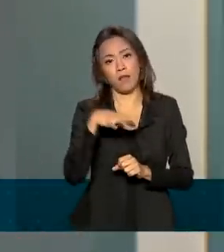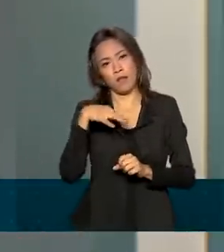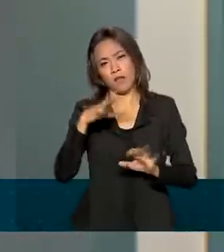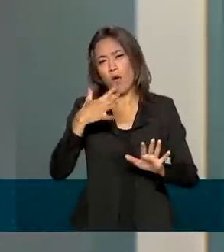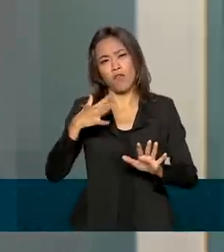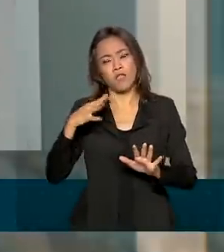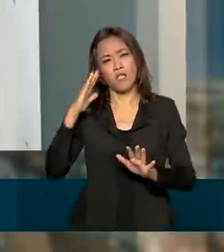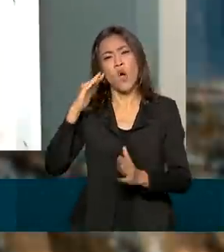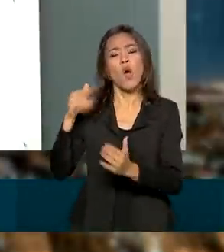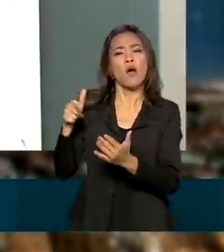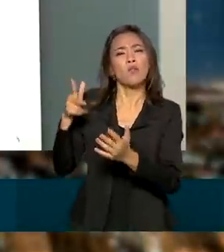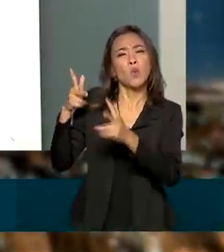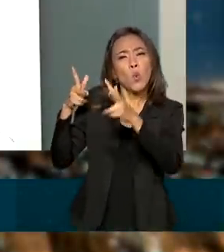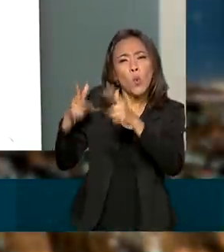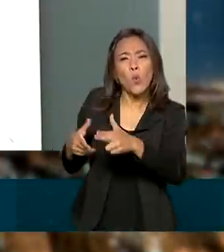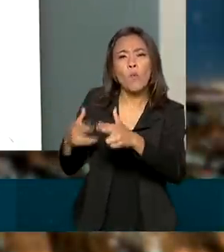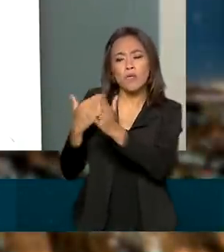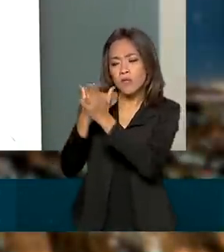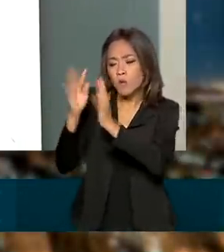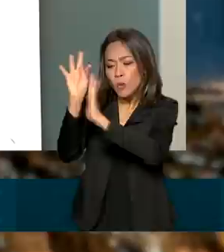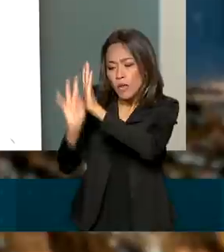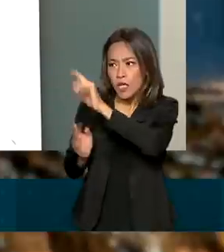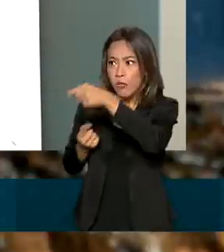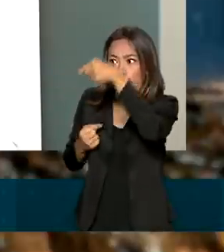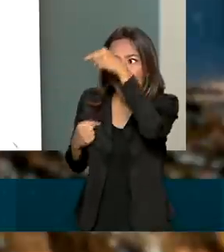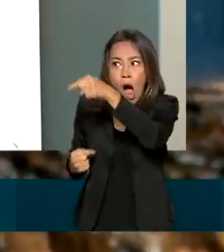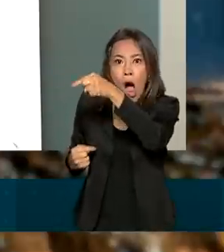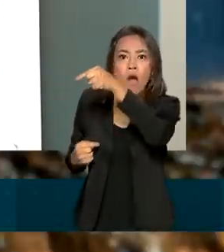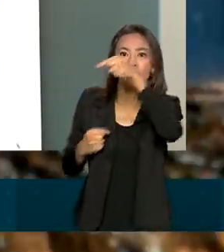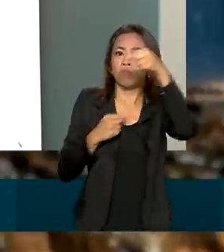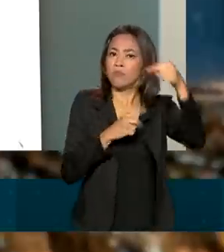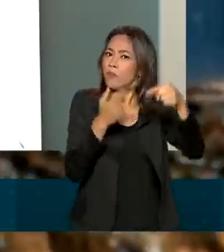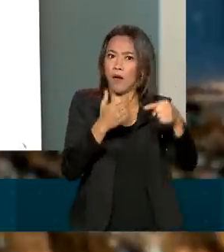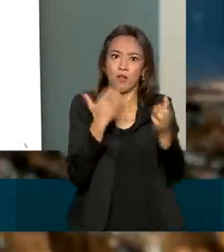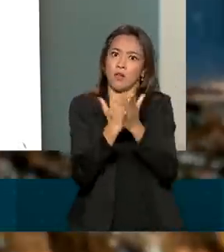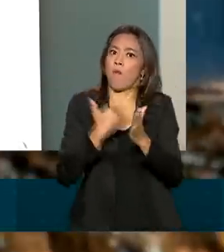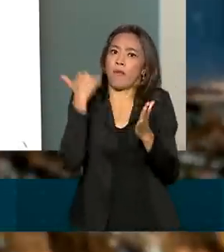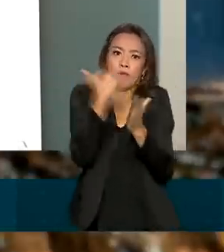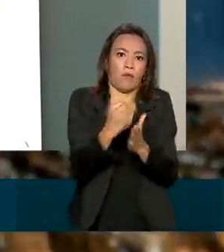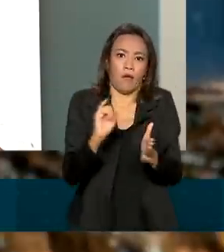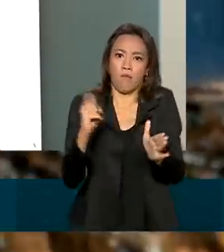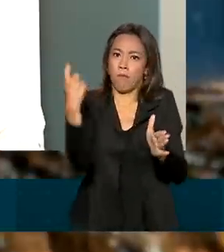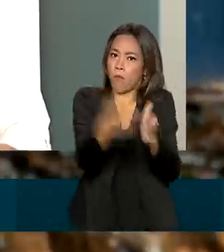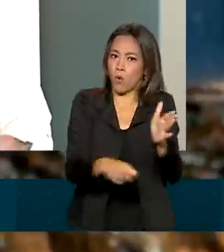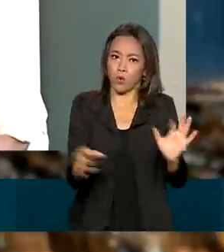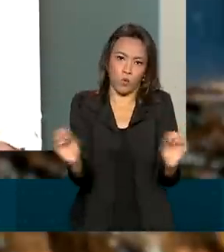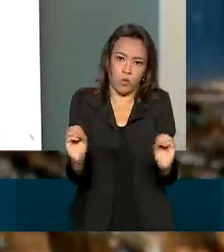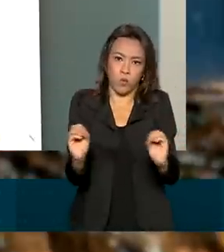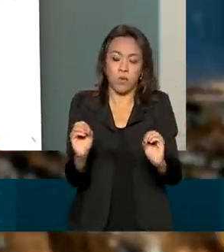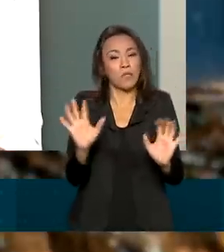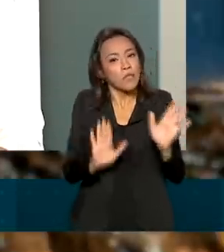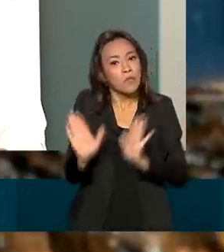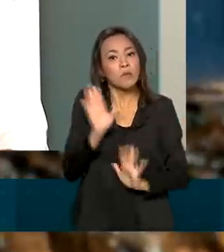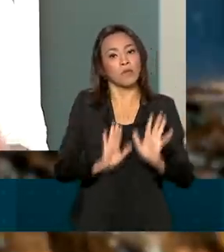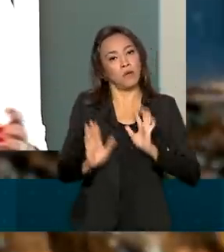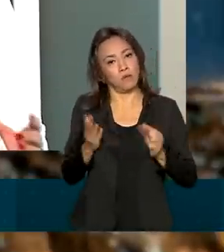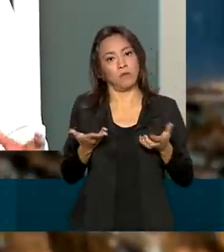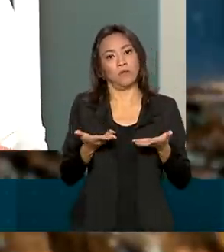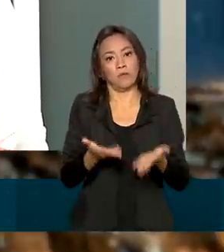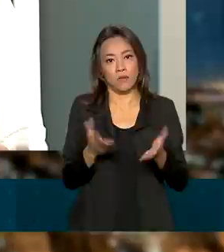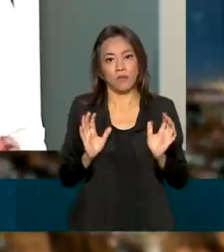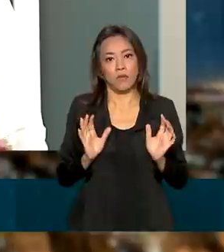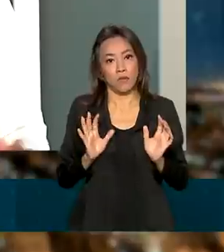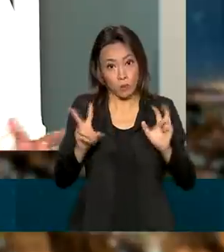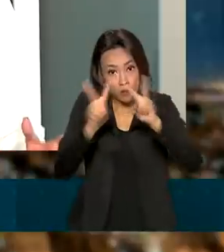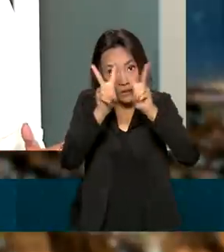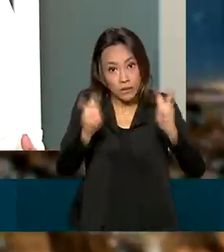discutido na PEC pelo momento que nós estamos vivendo, não é hora de aumentar imposto. Então a gente precisa ter muito cuidado, colocar